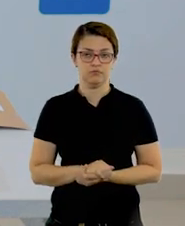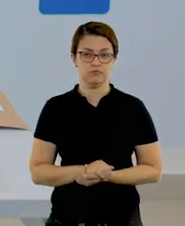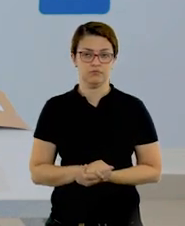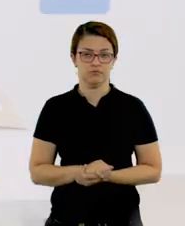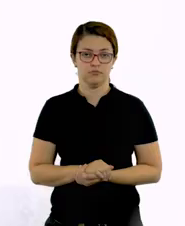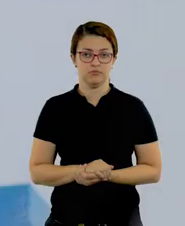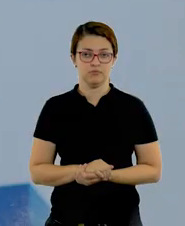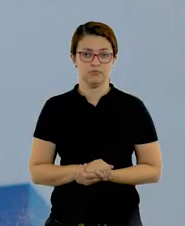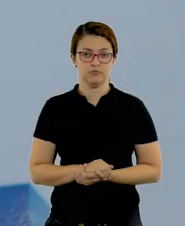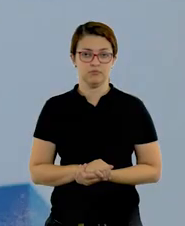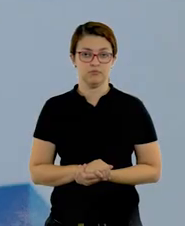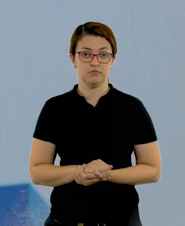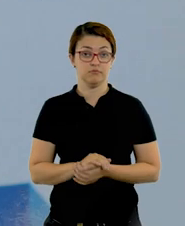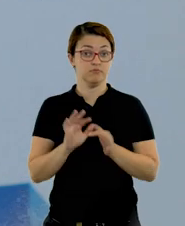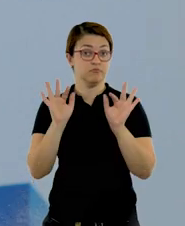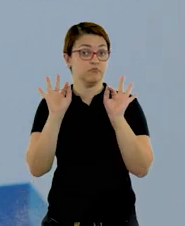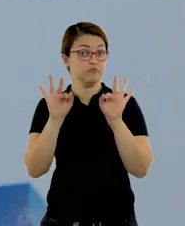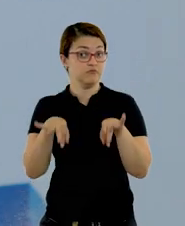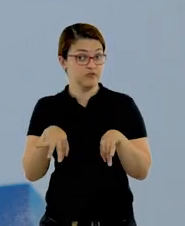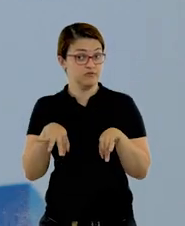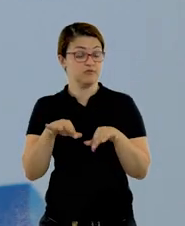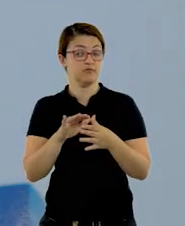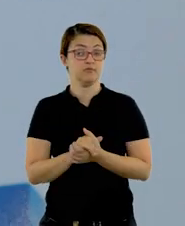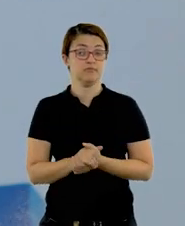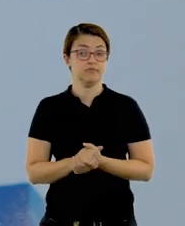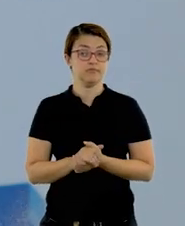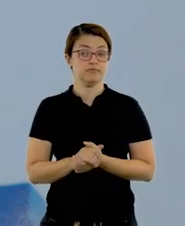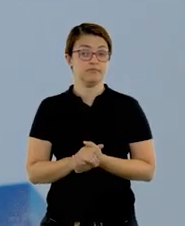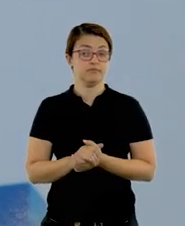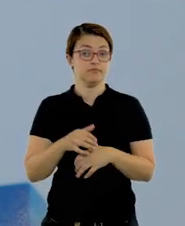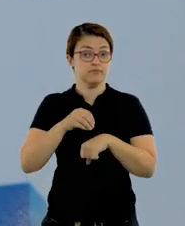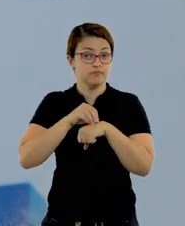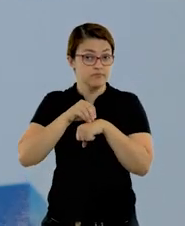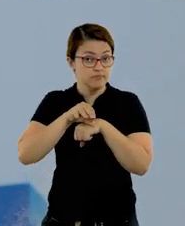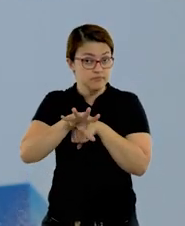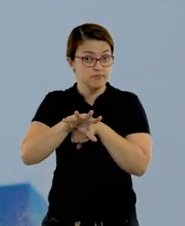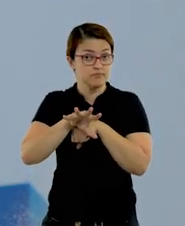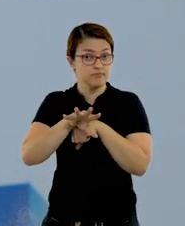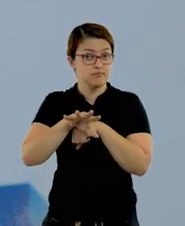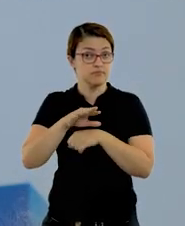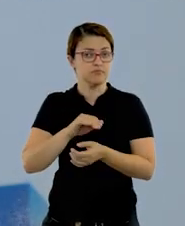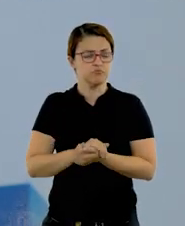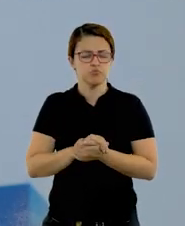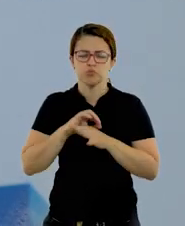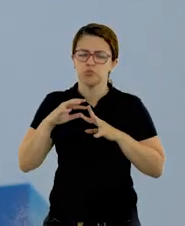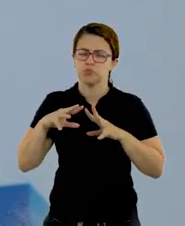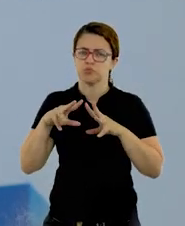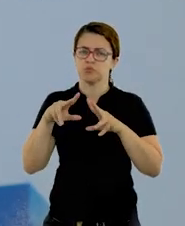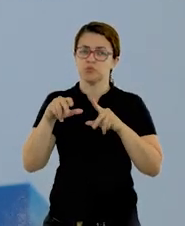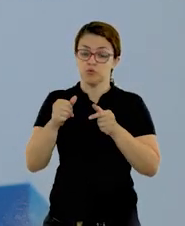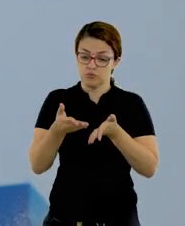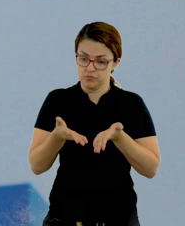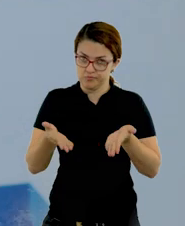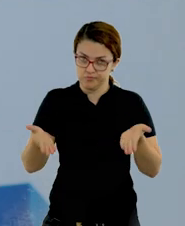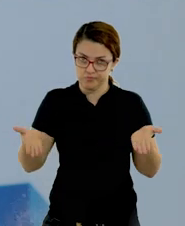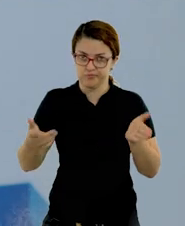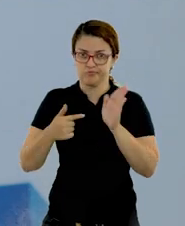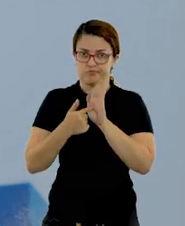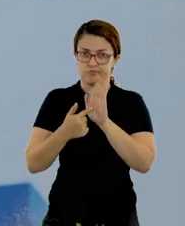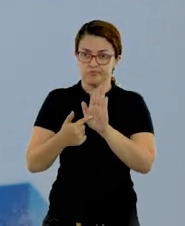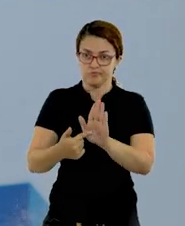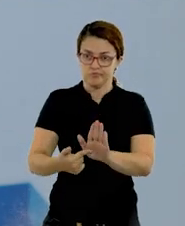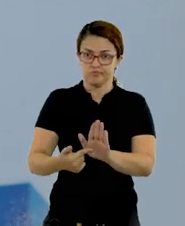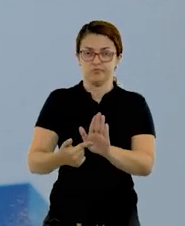simples. Então, pessoal, finalizando, a sugestão é a seguinte. Tudo isso que foi